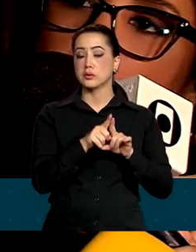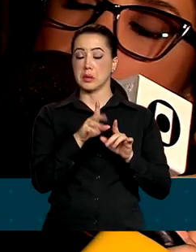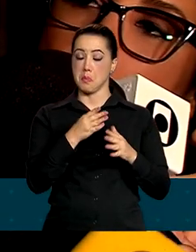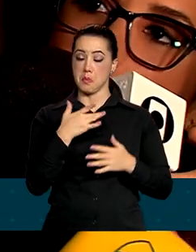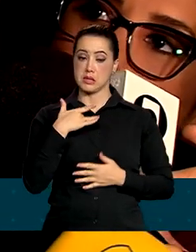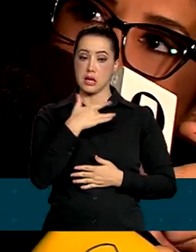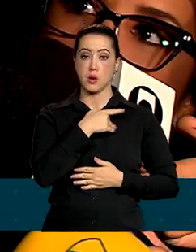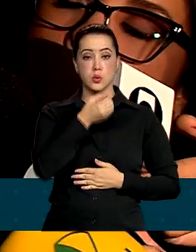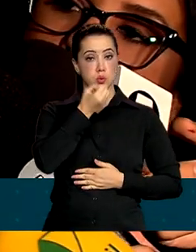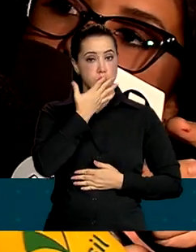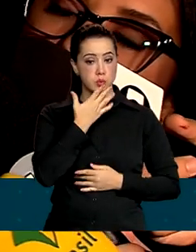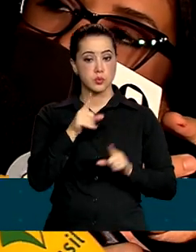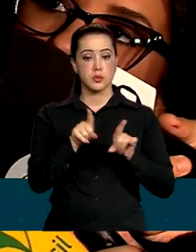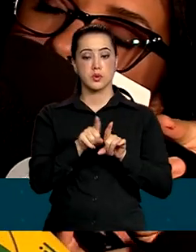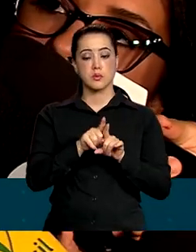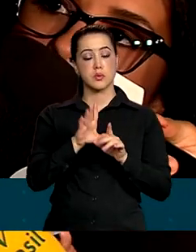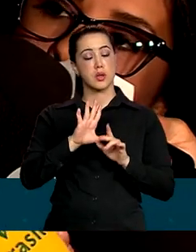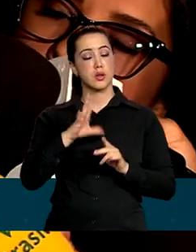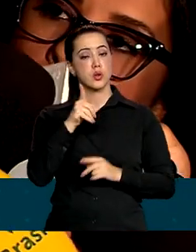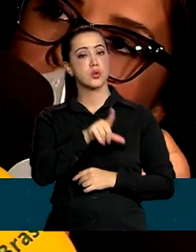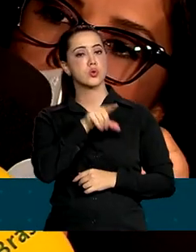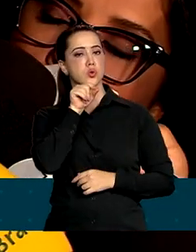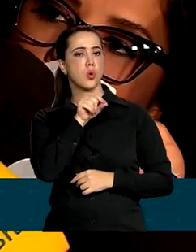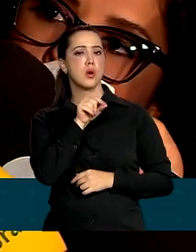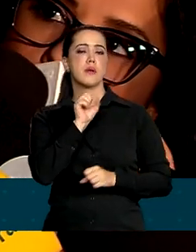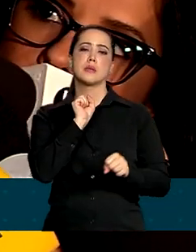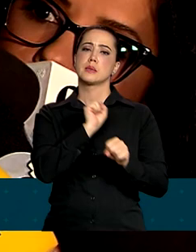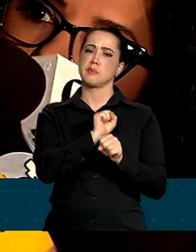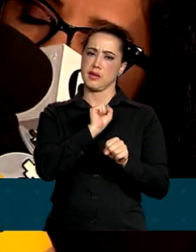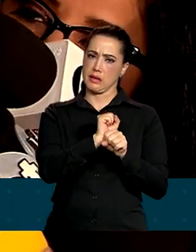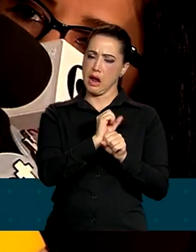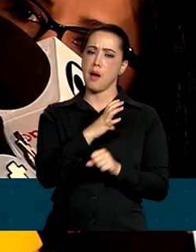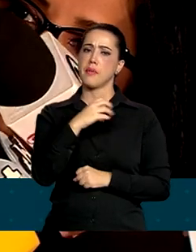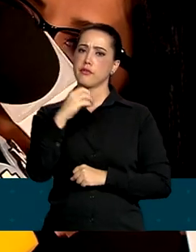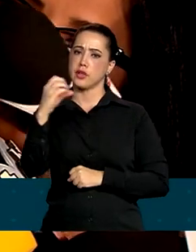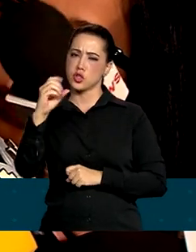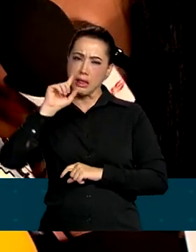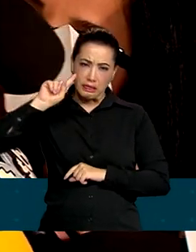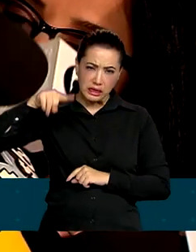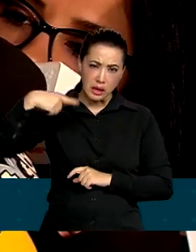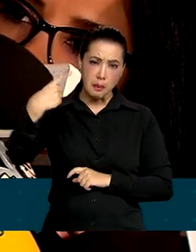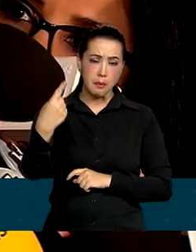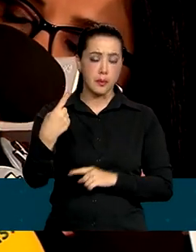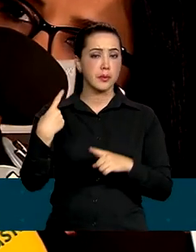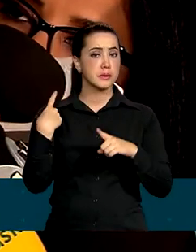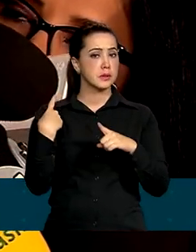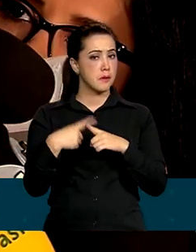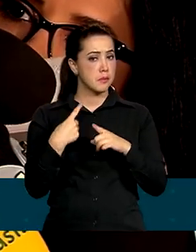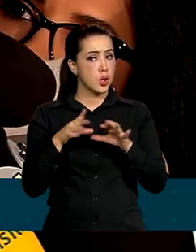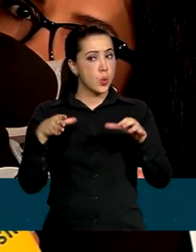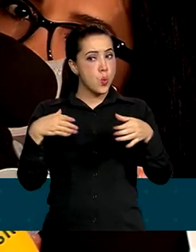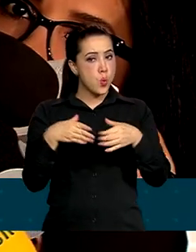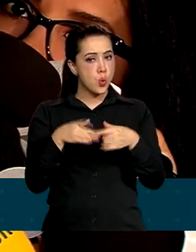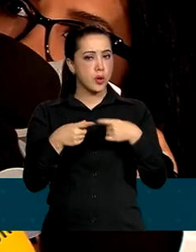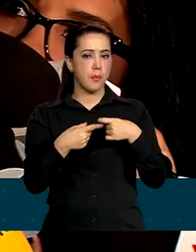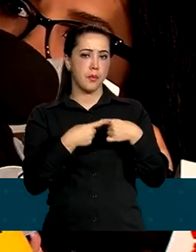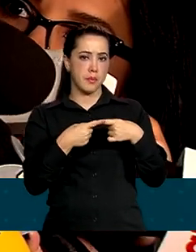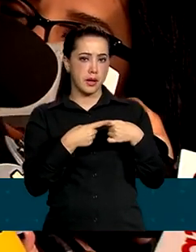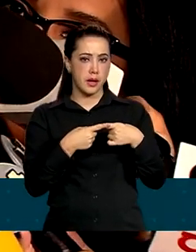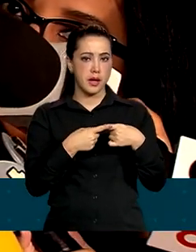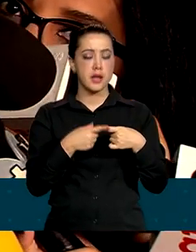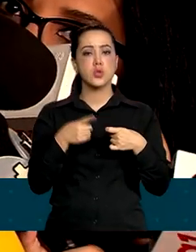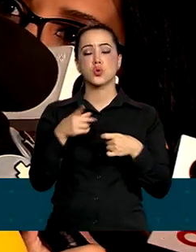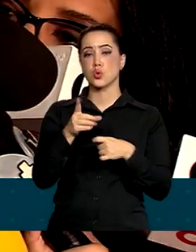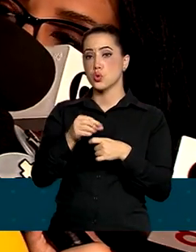A decisão de não realizar a viagem foi a decisão por orientação da equipe médica, doutora Ana,